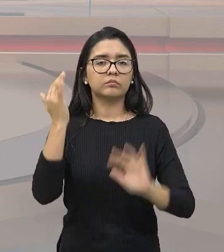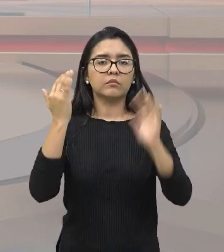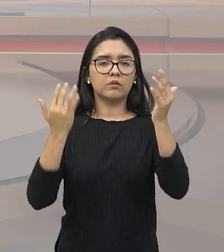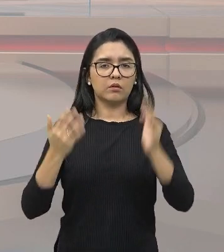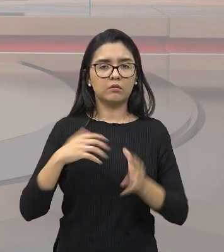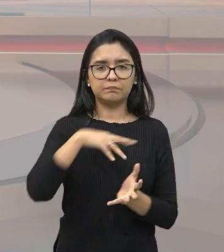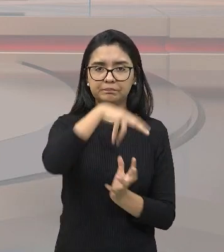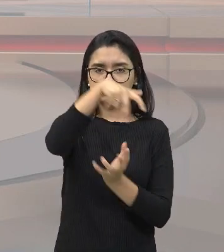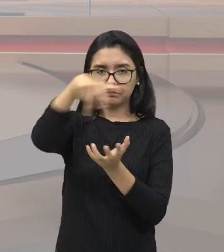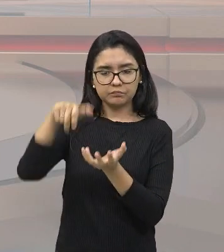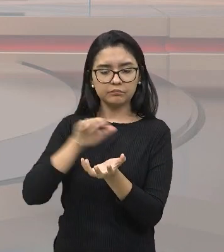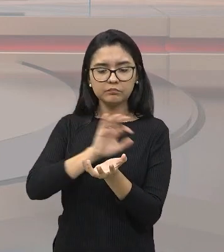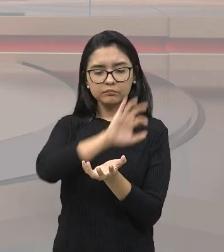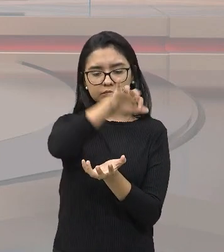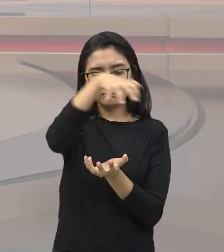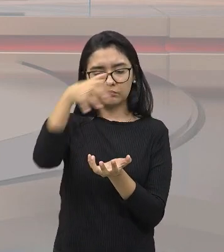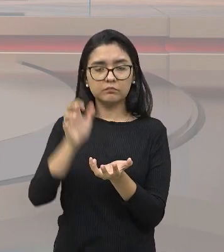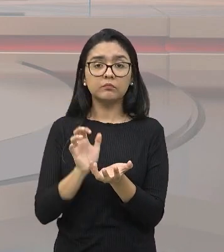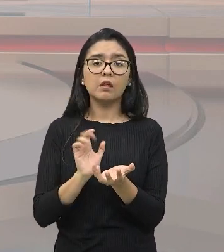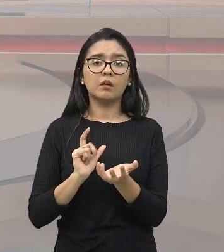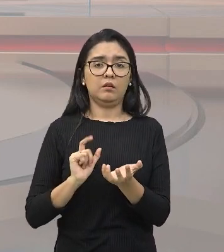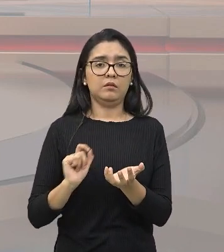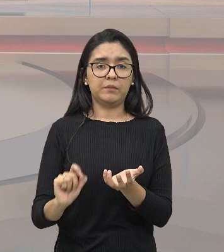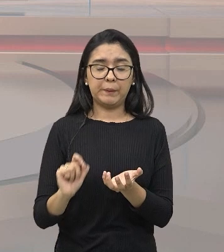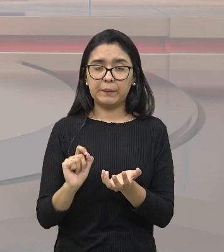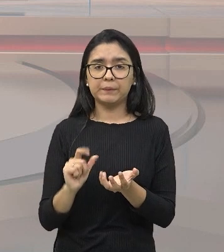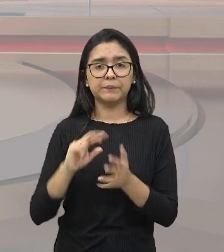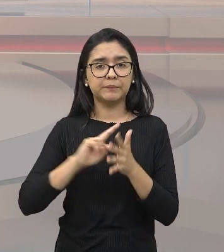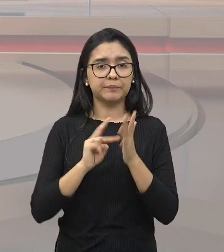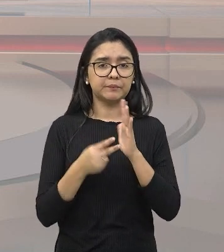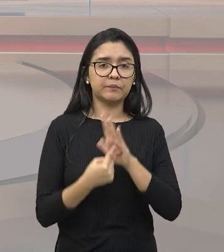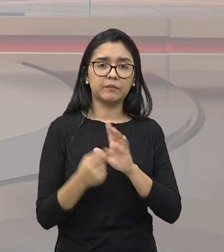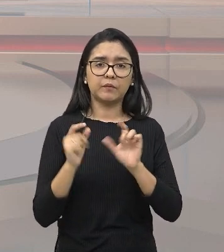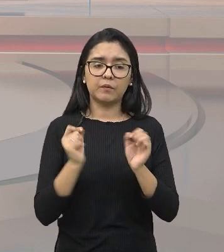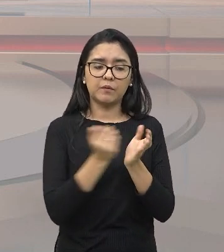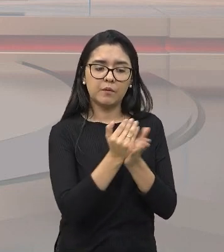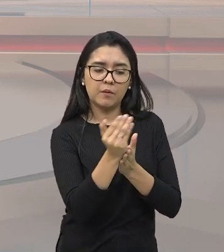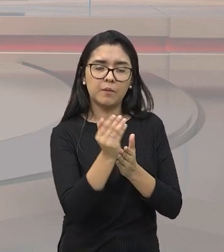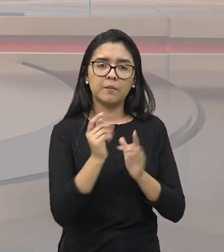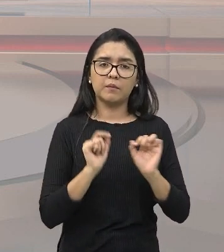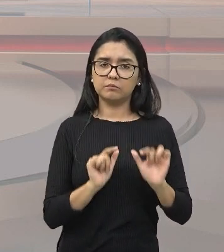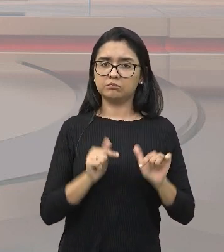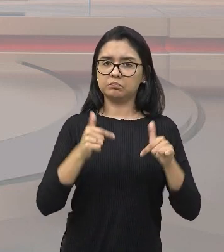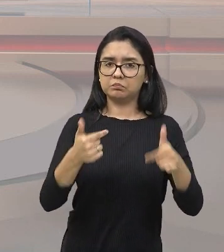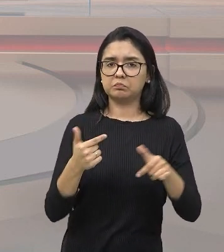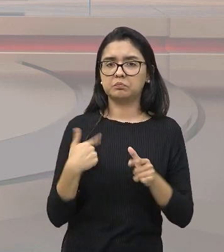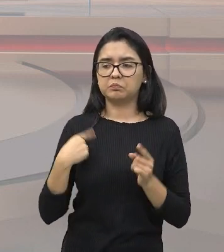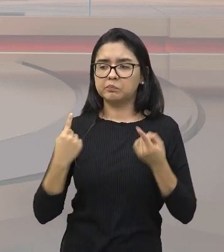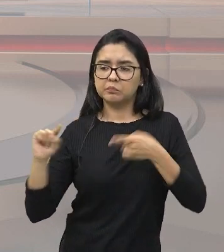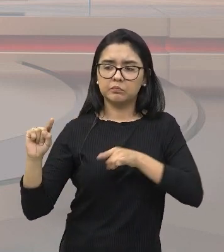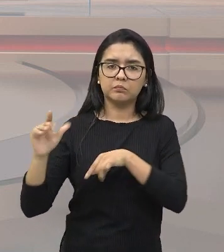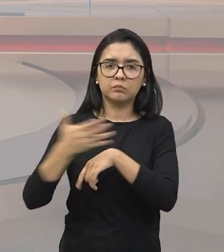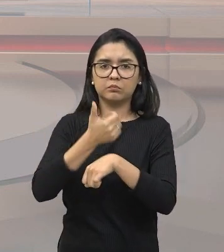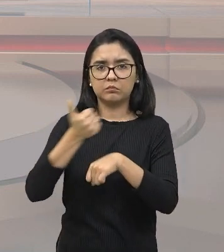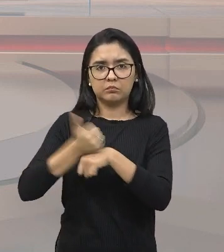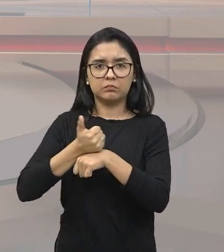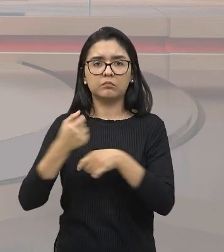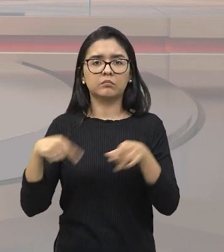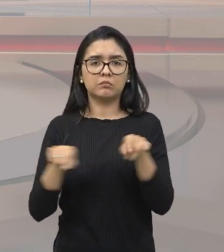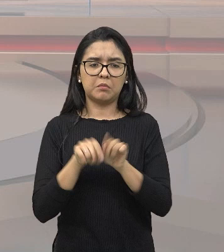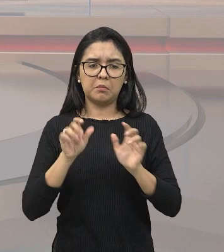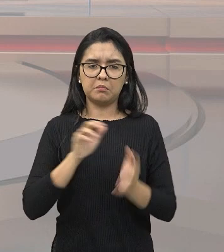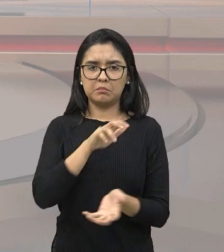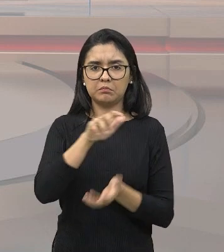também, ok? Então, por mais que se comecem movimentos anticoloniais, movimentos nacionalistas e mesmo que